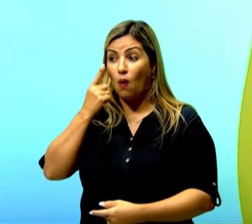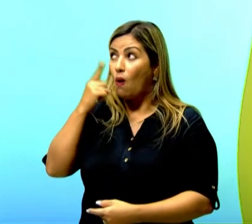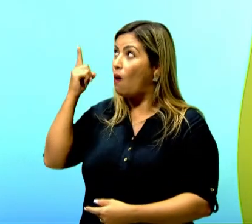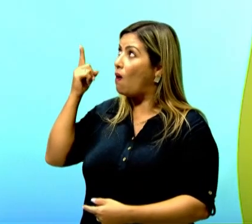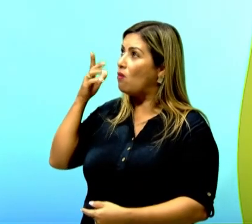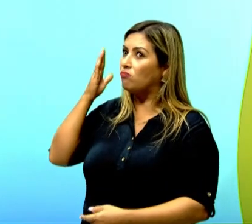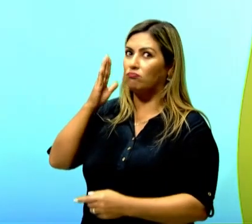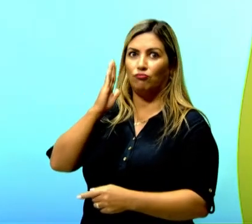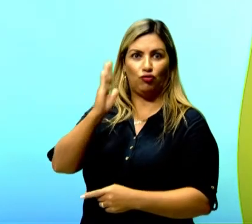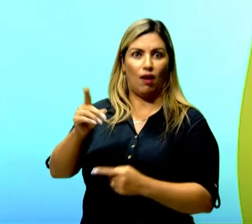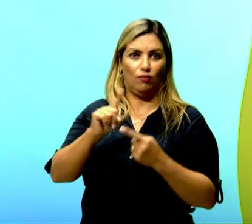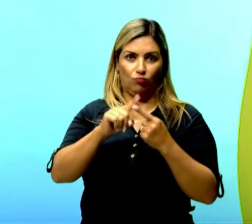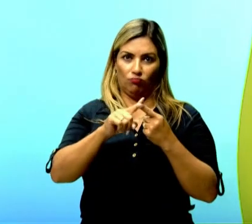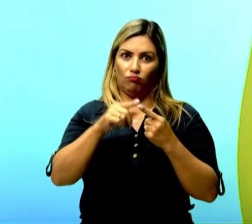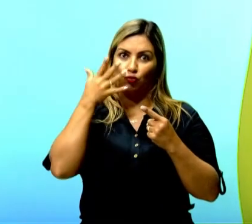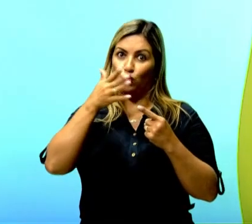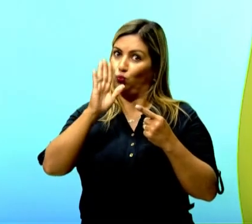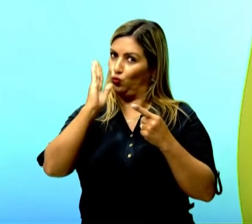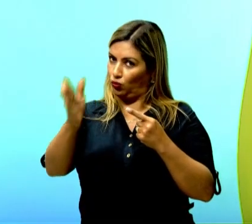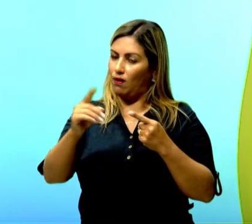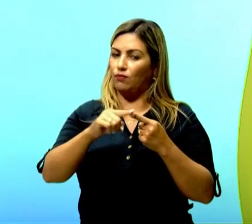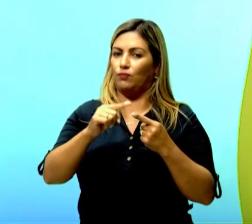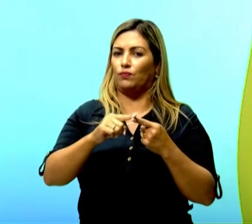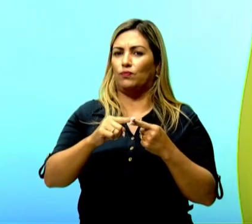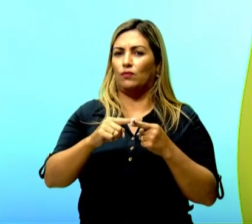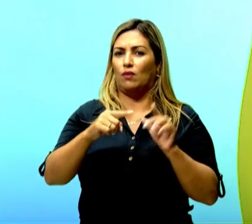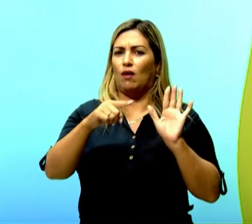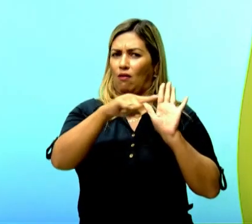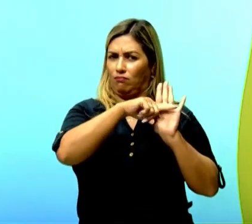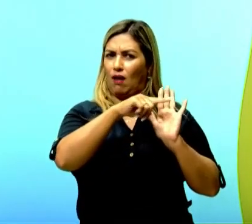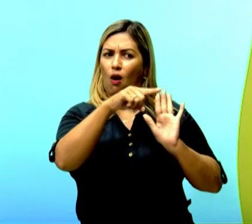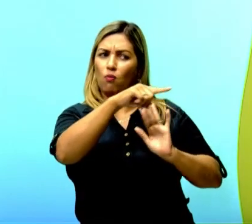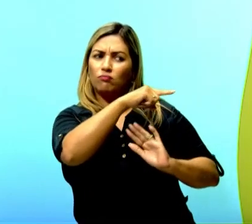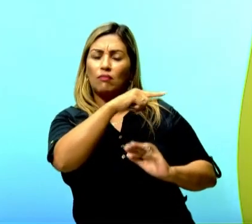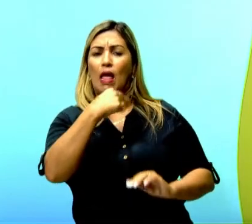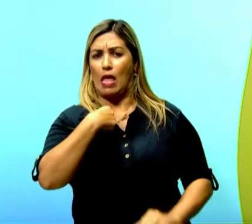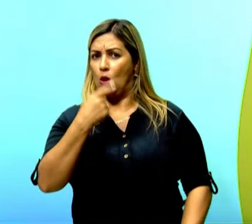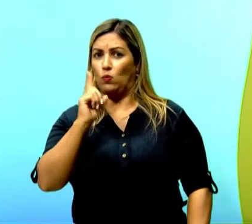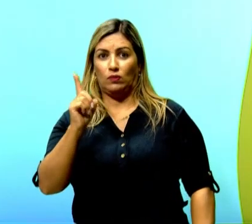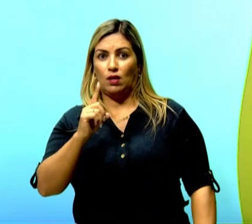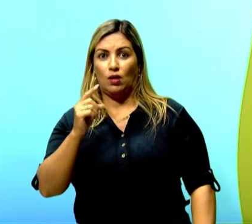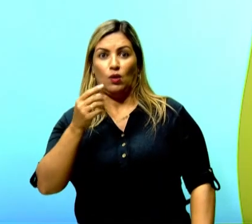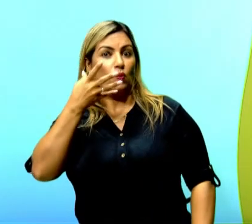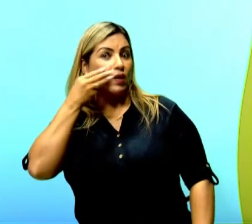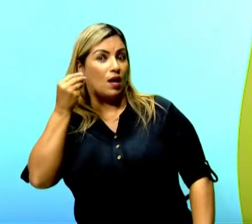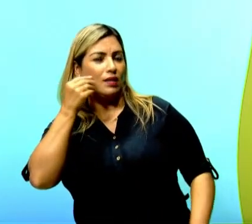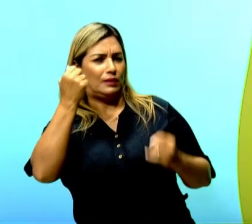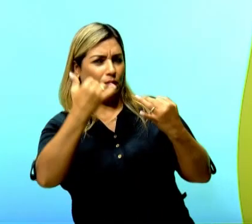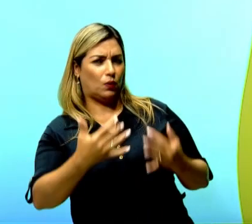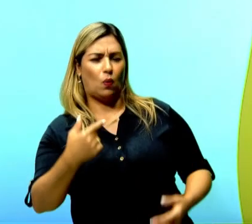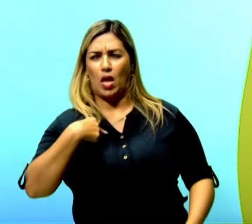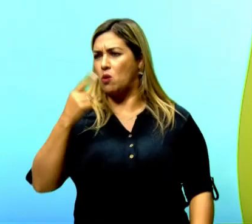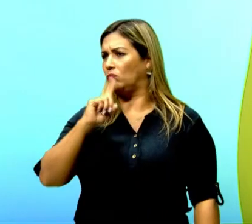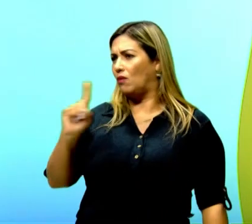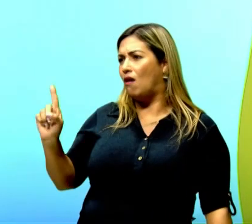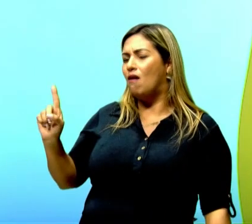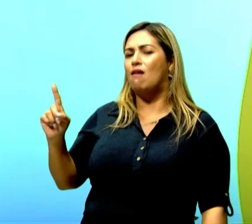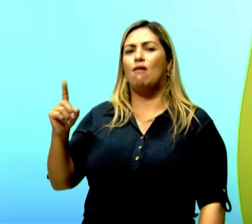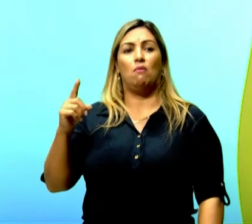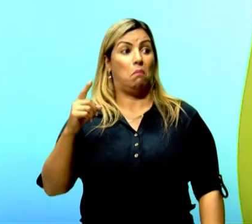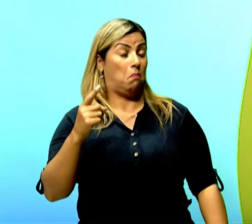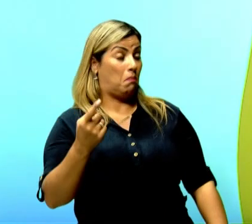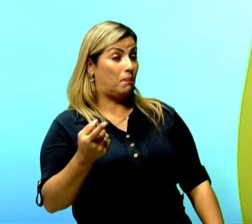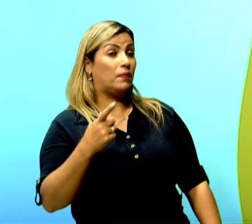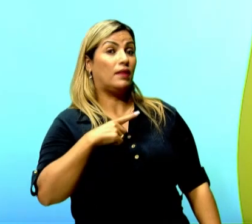discurso direto. Olha o travessão aqui, ó. Eu não, disse o gato. Olha o verbo de sende aqui, tá? Essa é